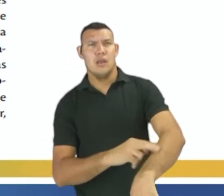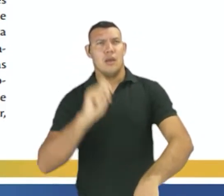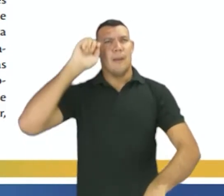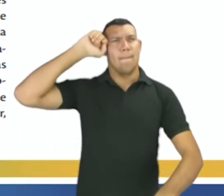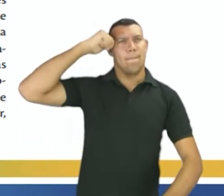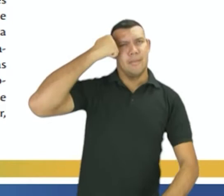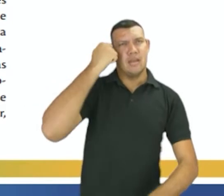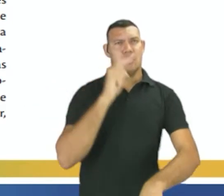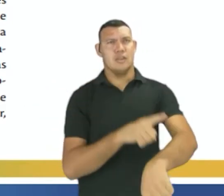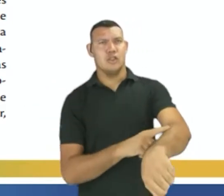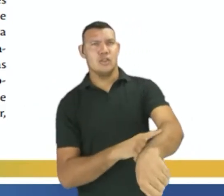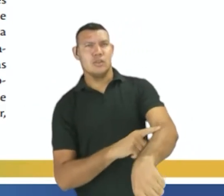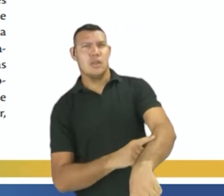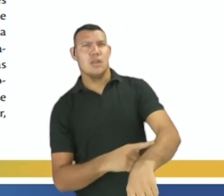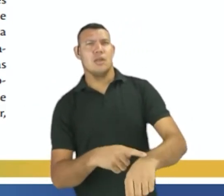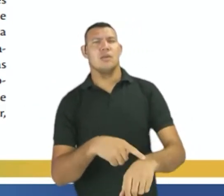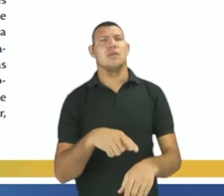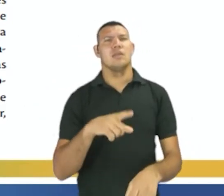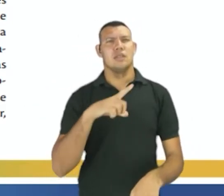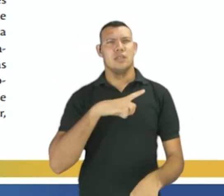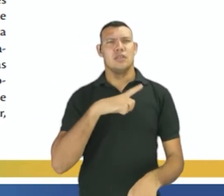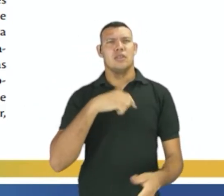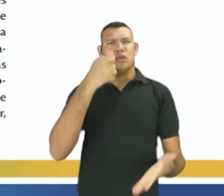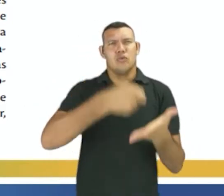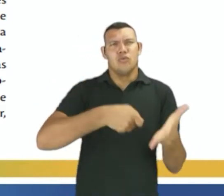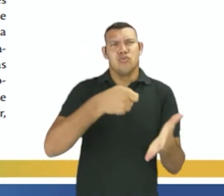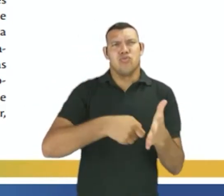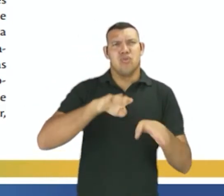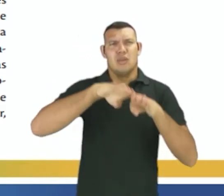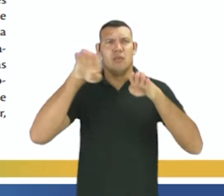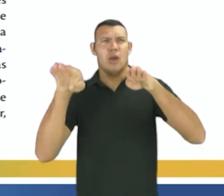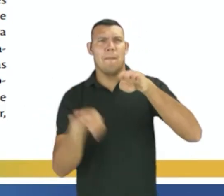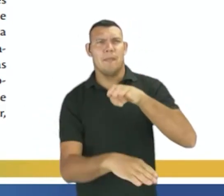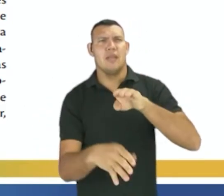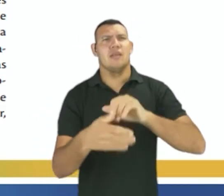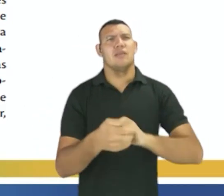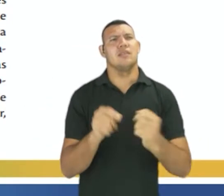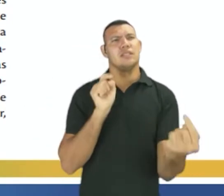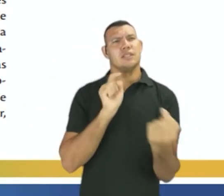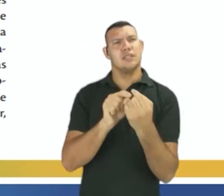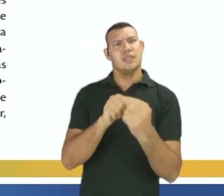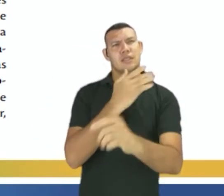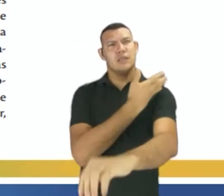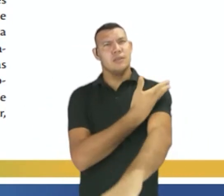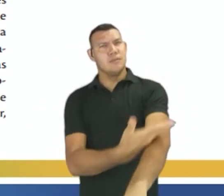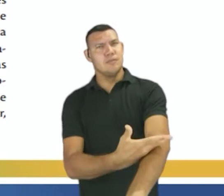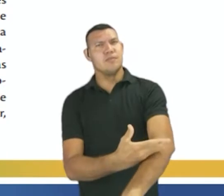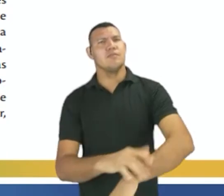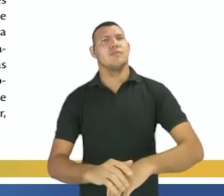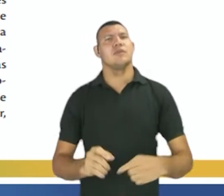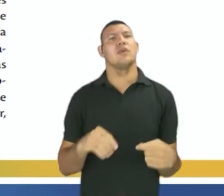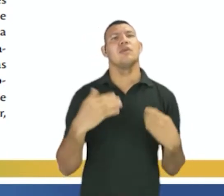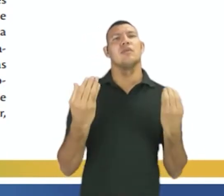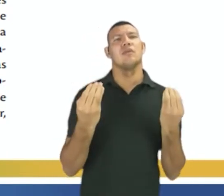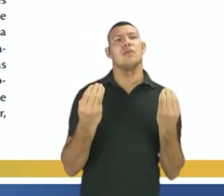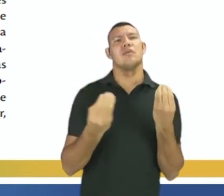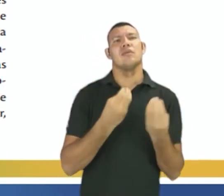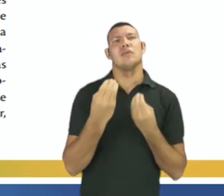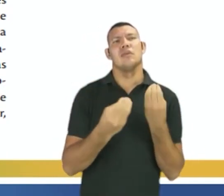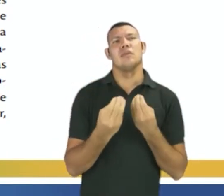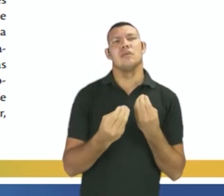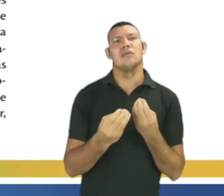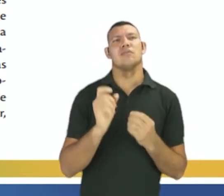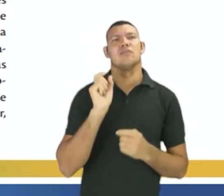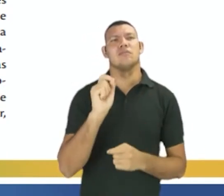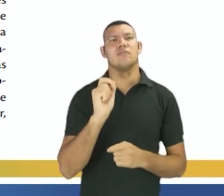às dimensões contempladas pelos indicadores apresentados. Mercado de trabalho, distribuição de rendimento e condições de moradia,